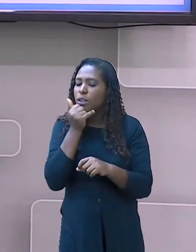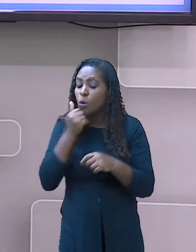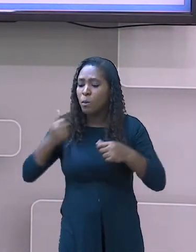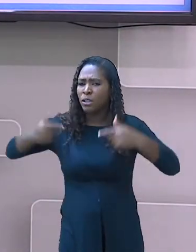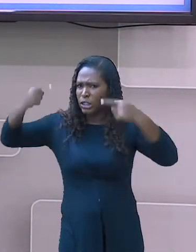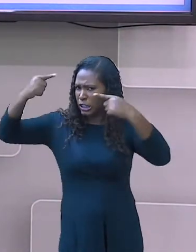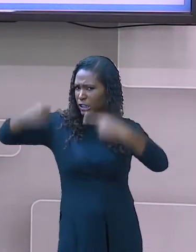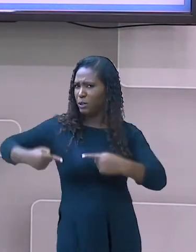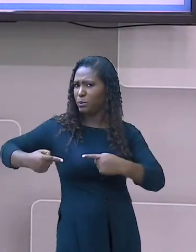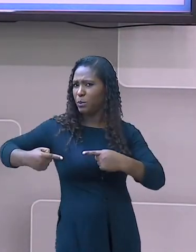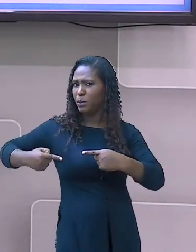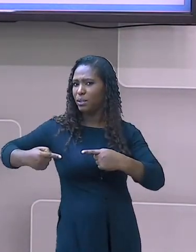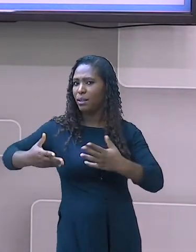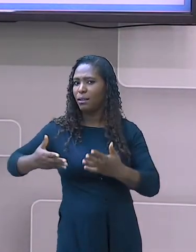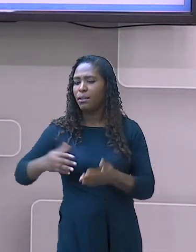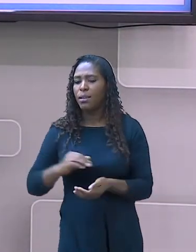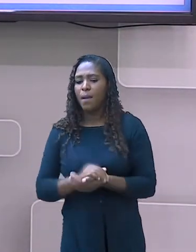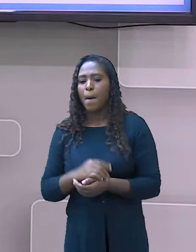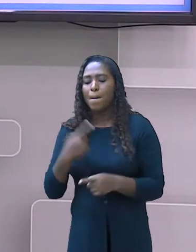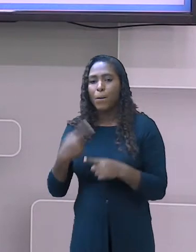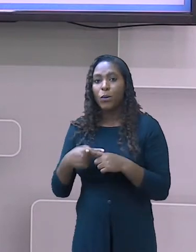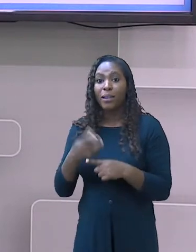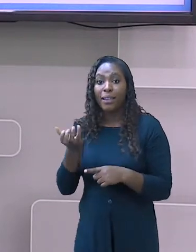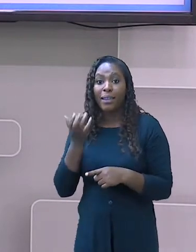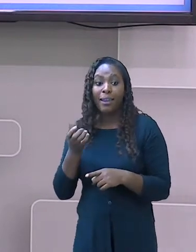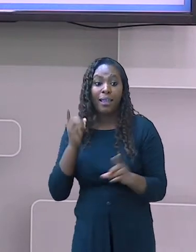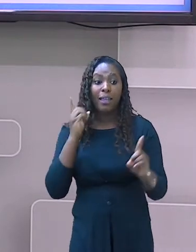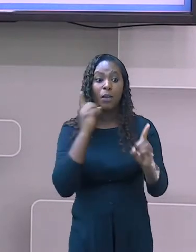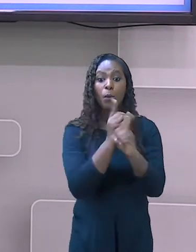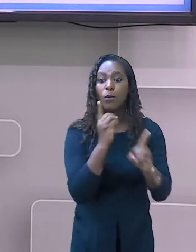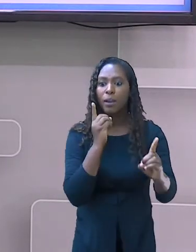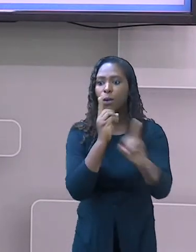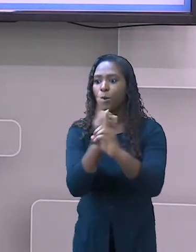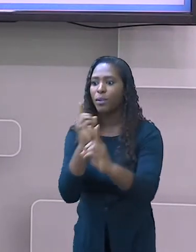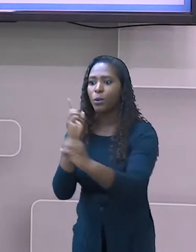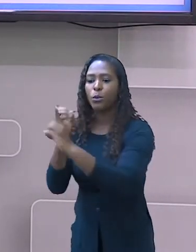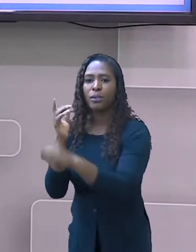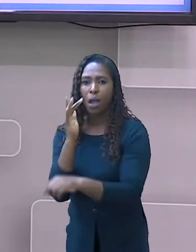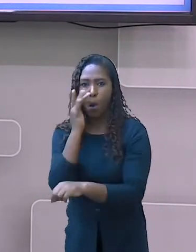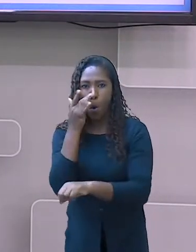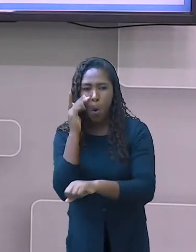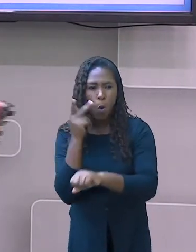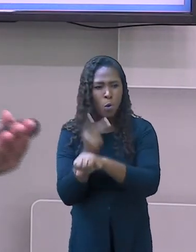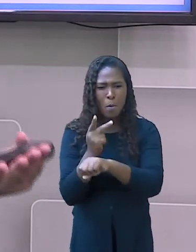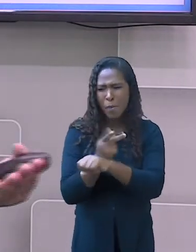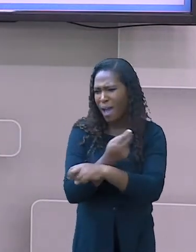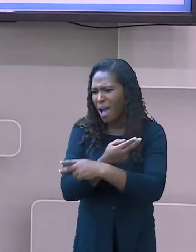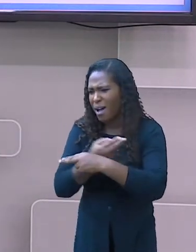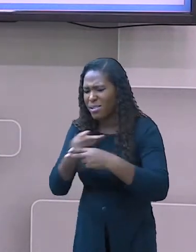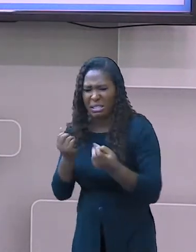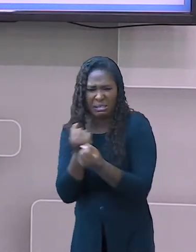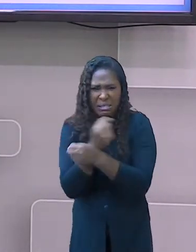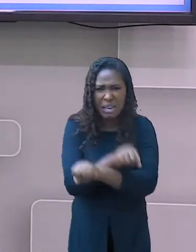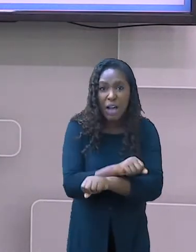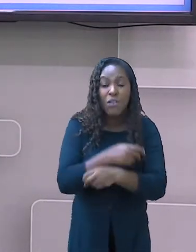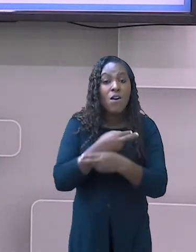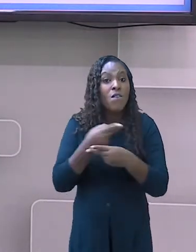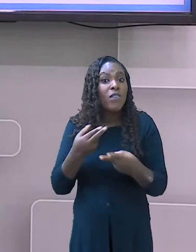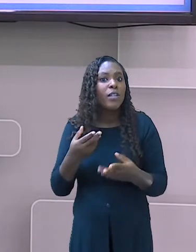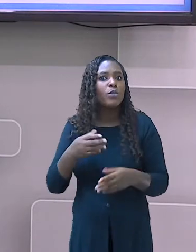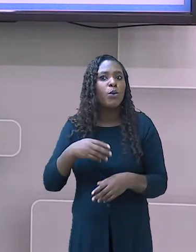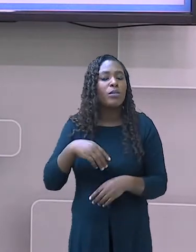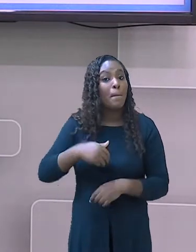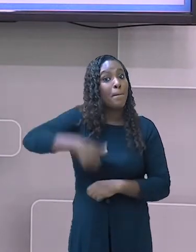conflito, os representantes de Portugal e Espanha, a convite do Papa reuniram-se